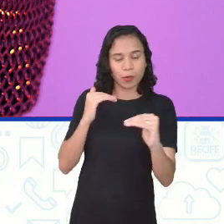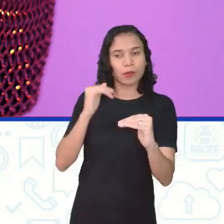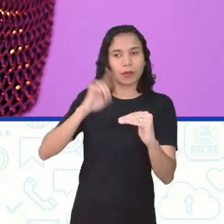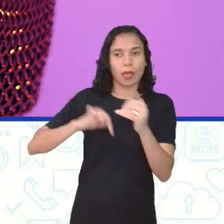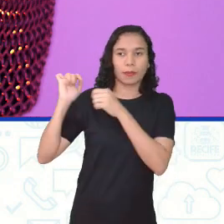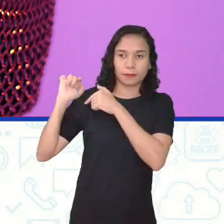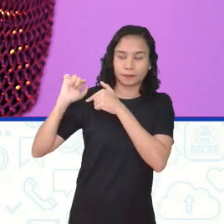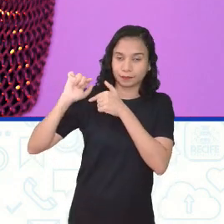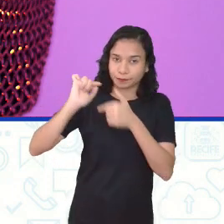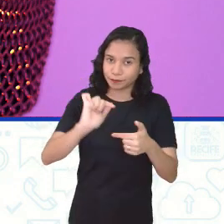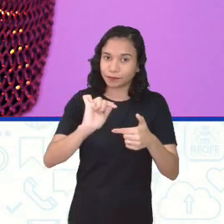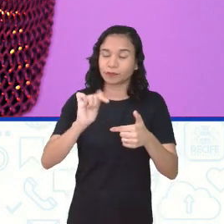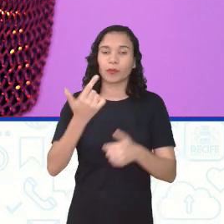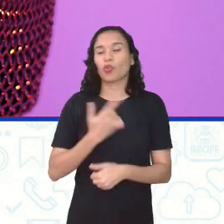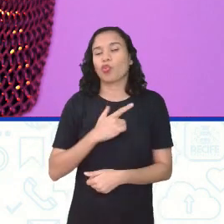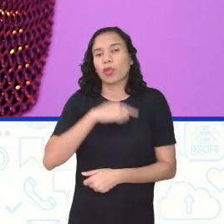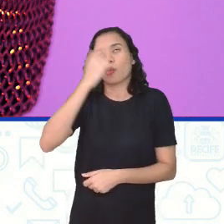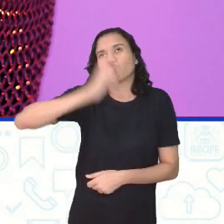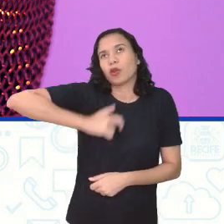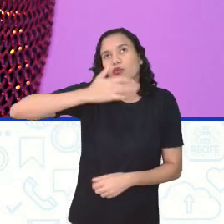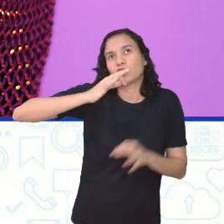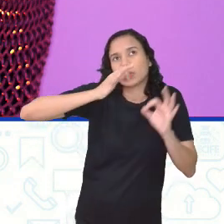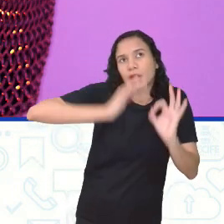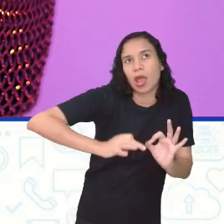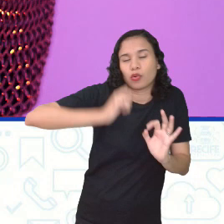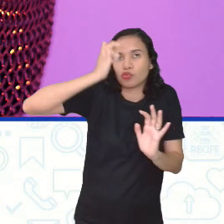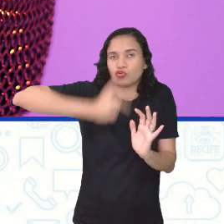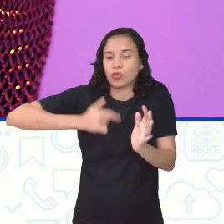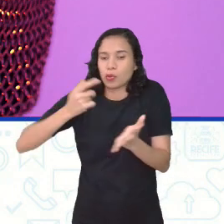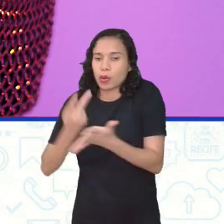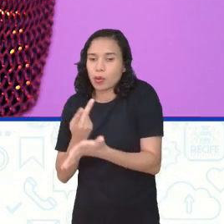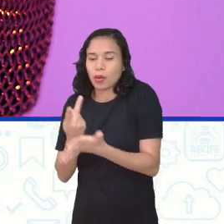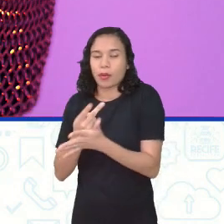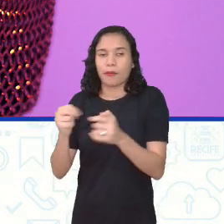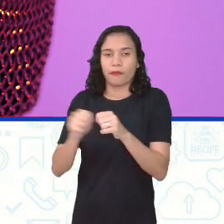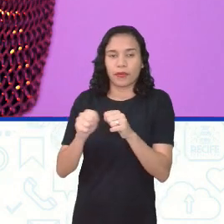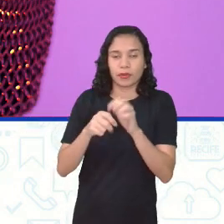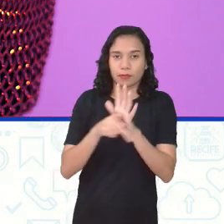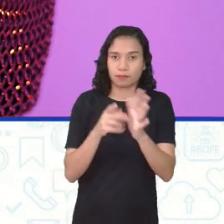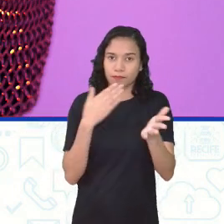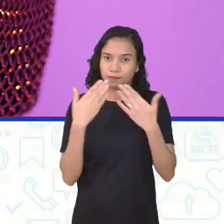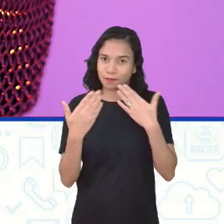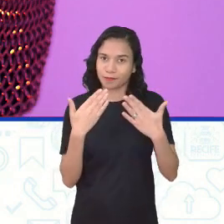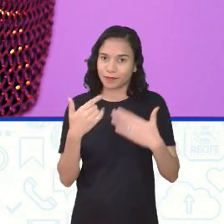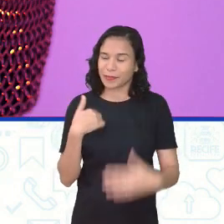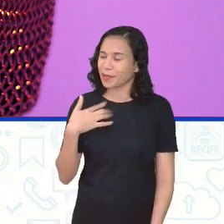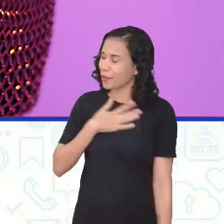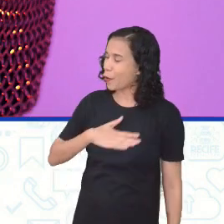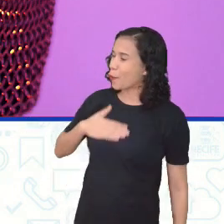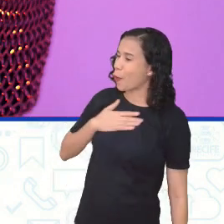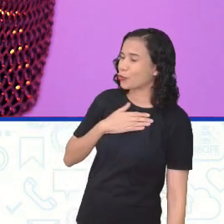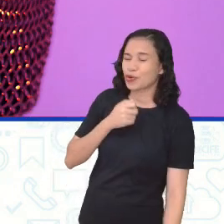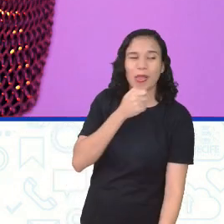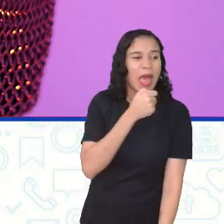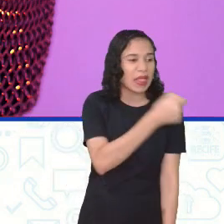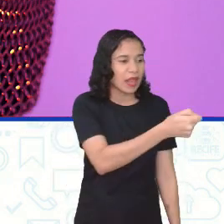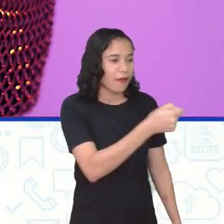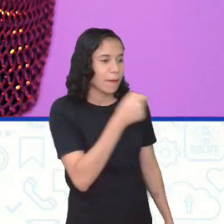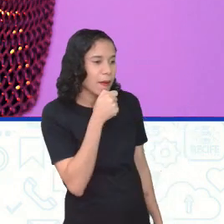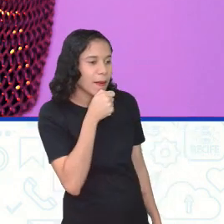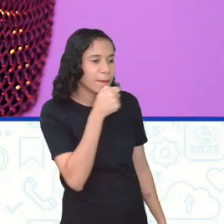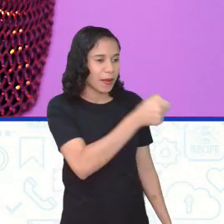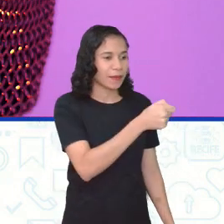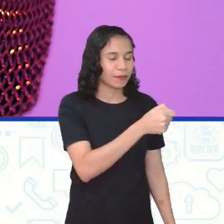tradicionais. Então, não tem um jeito certo de se fazer um podcast. Eu gosto da ideia da entrevista ping-pong. Um sonho.